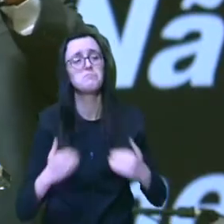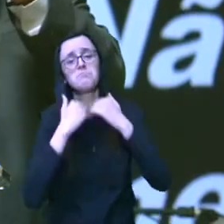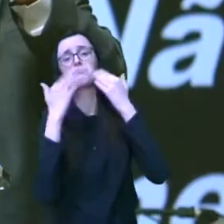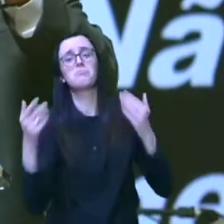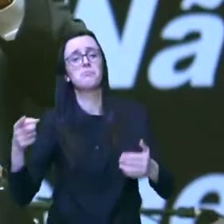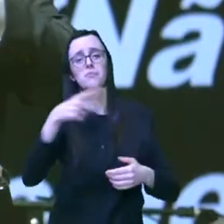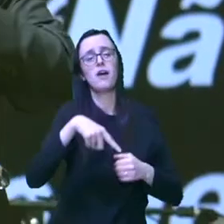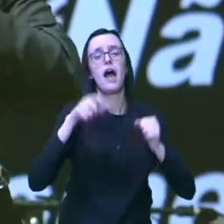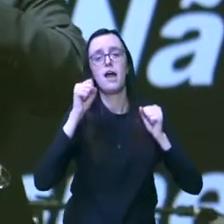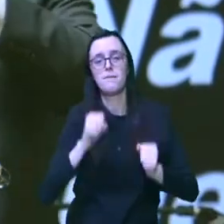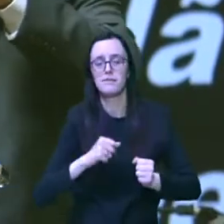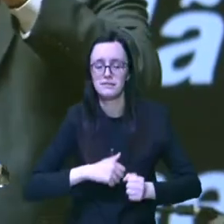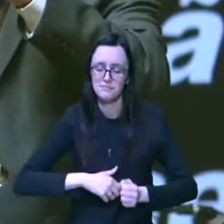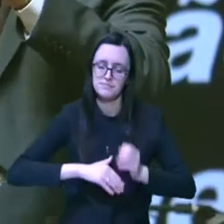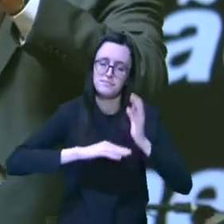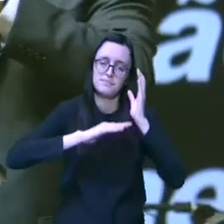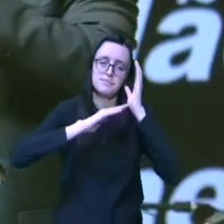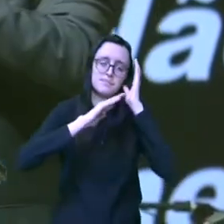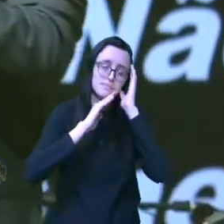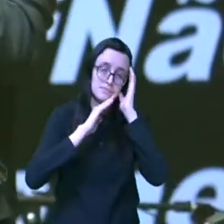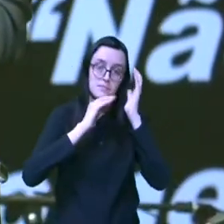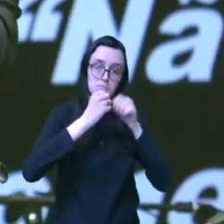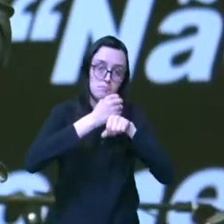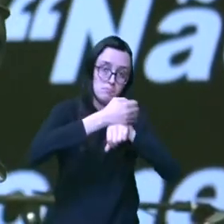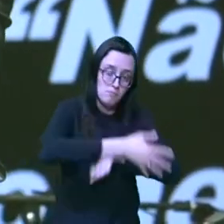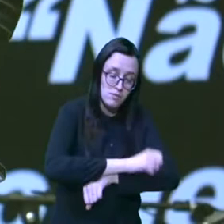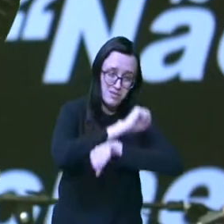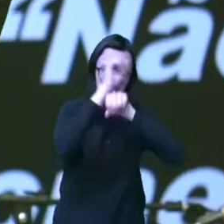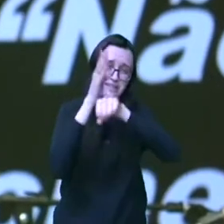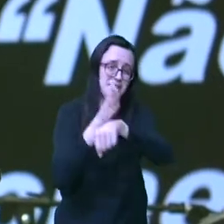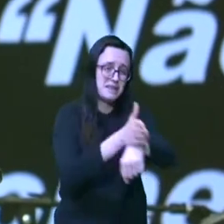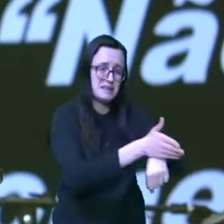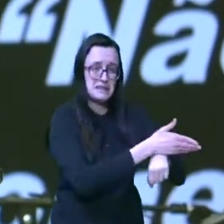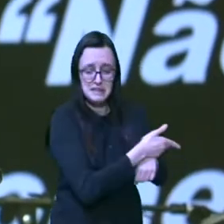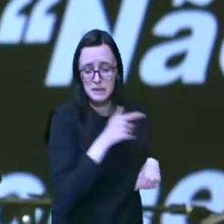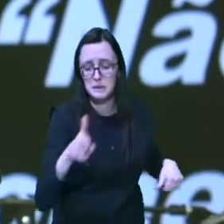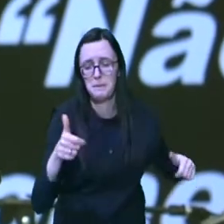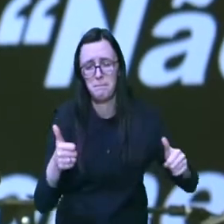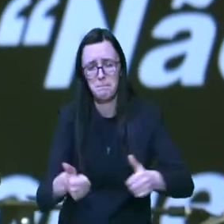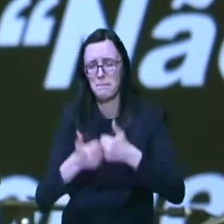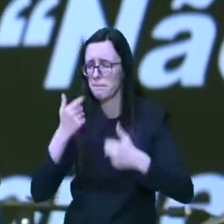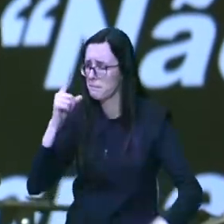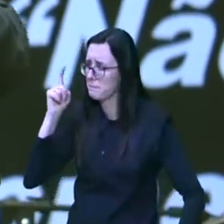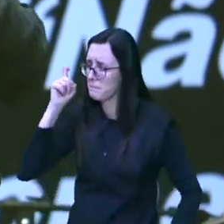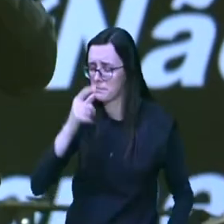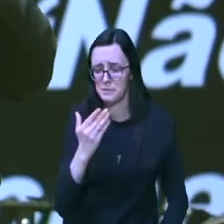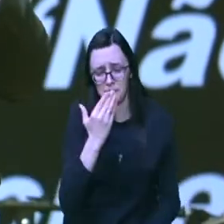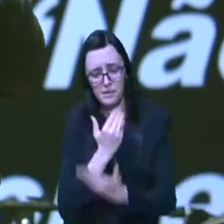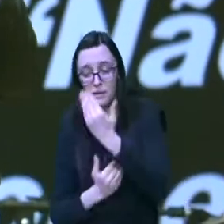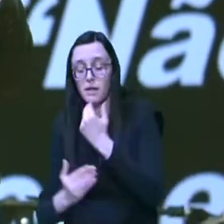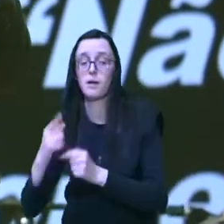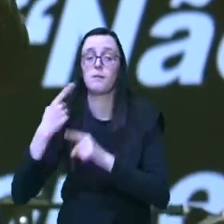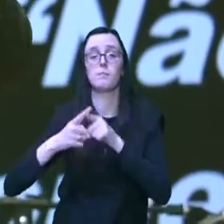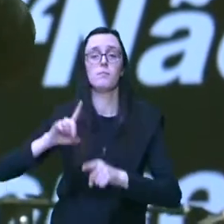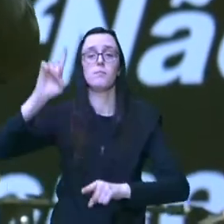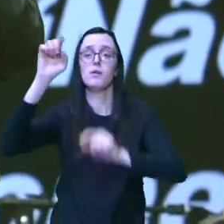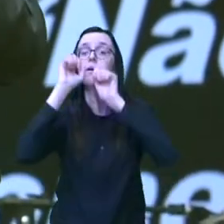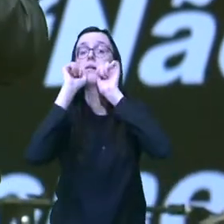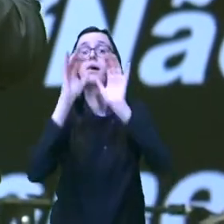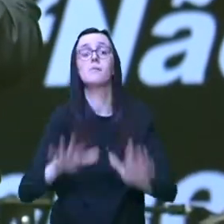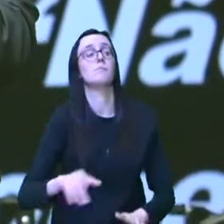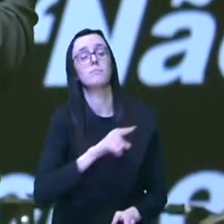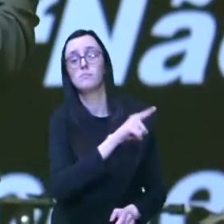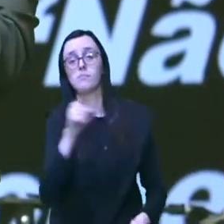você repousar tarde levantar cedo comer o pão que duramente você conseguiu porque o Senhor abençoa os seus